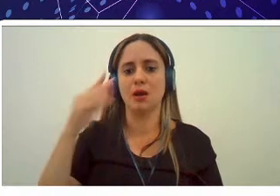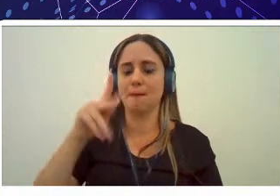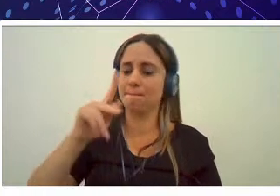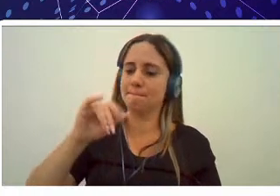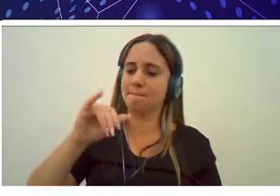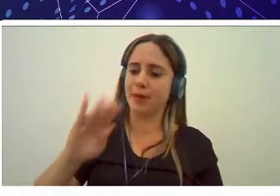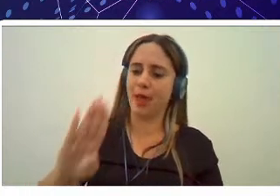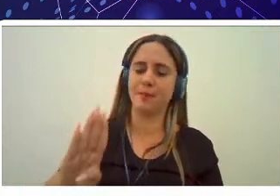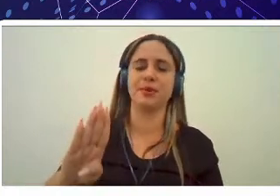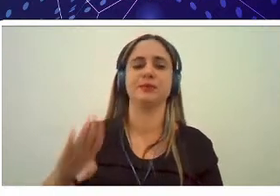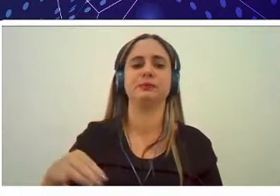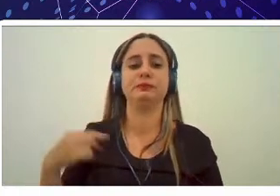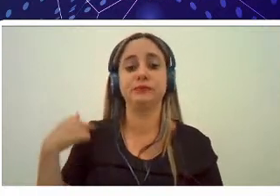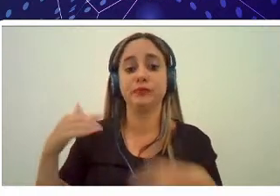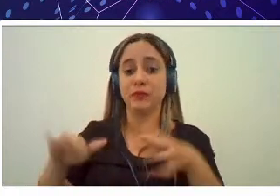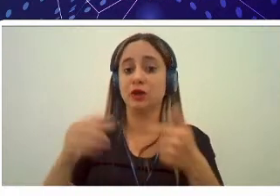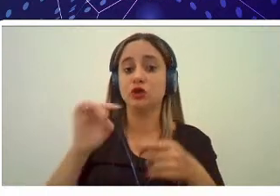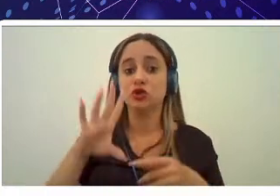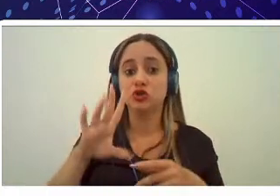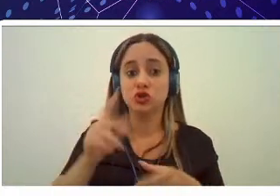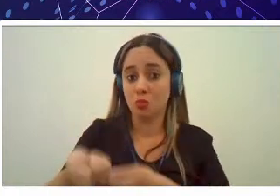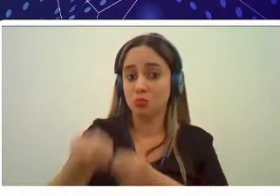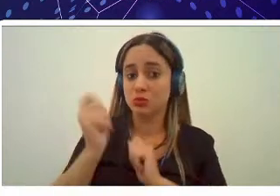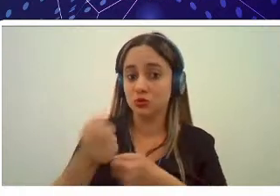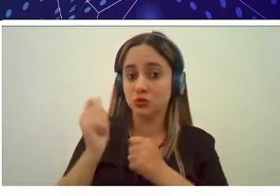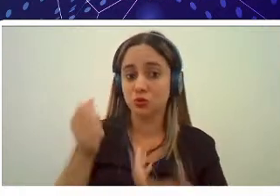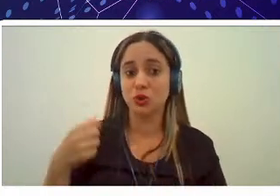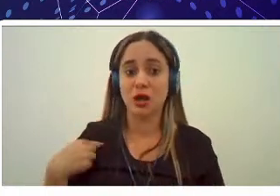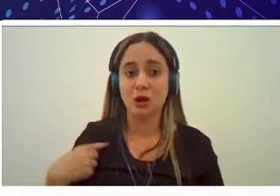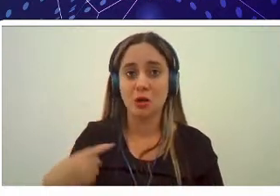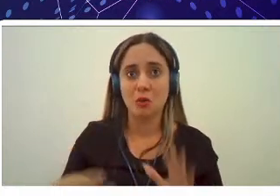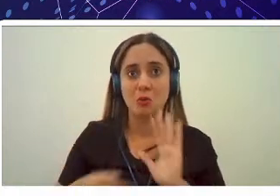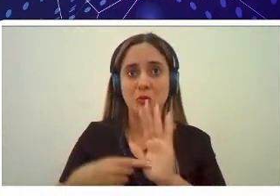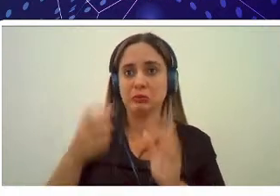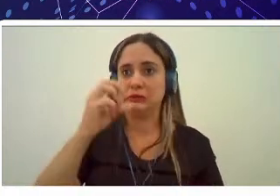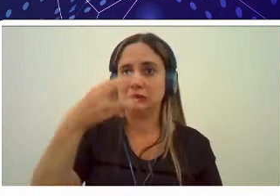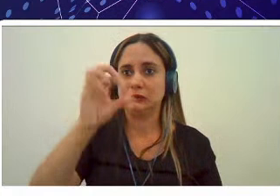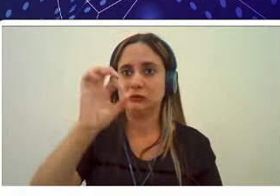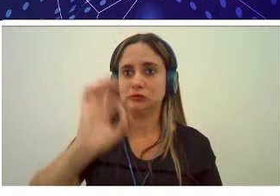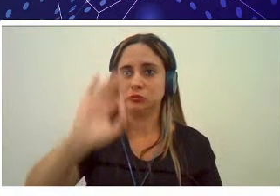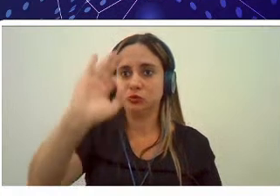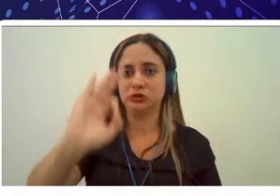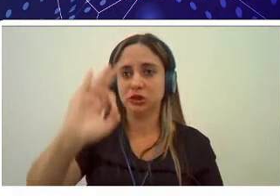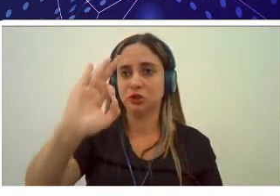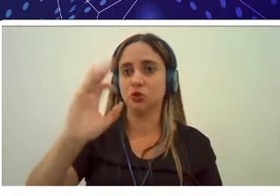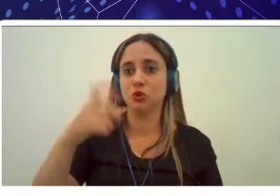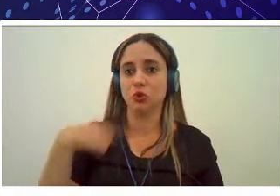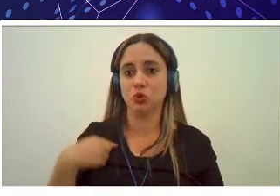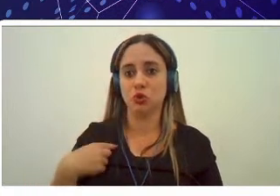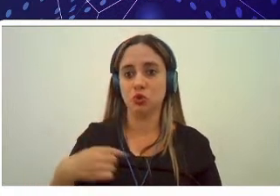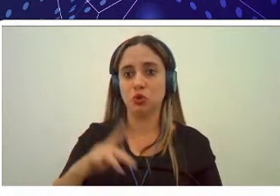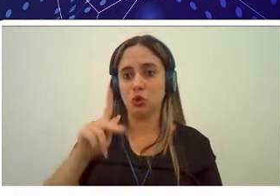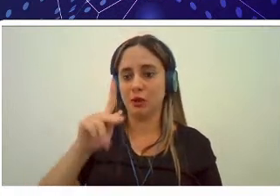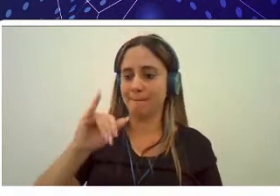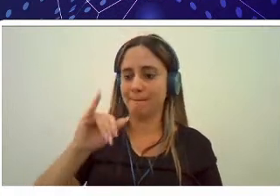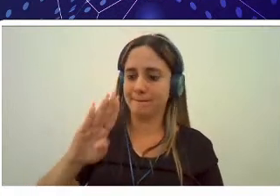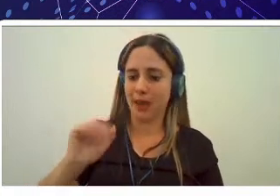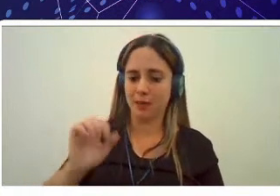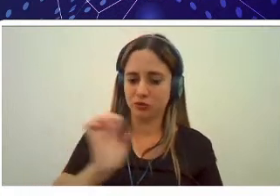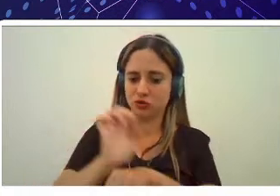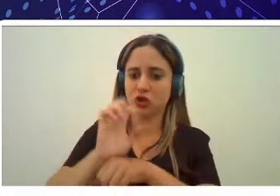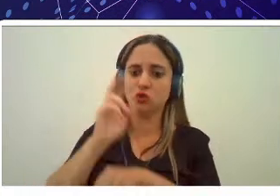e só a piscicultura por exemplo se eu não me engano representa 3% do PIB do Estado quando a gente pensa que uma única atividade